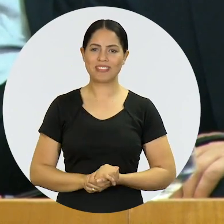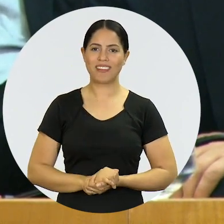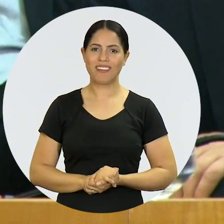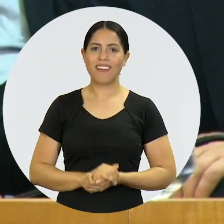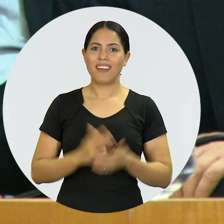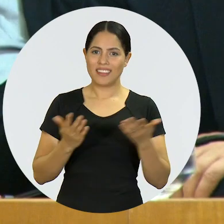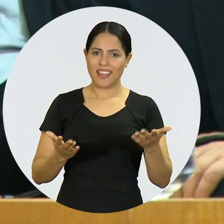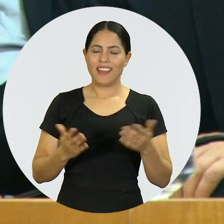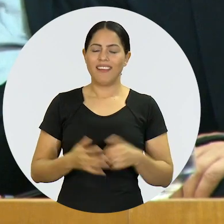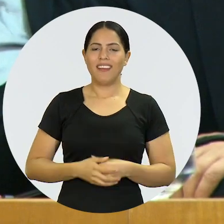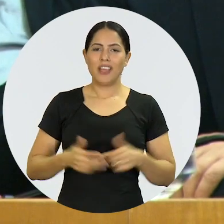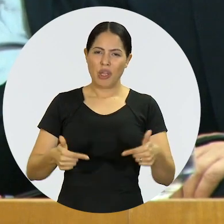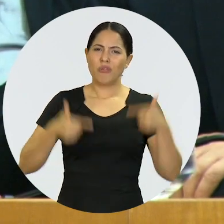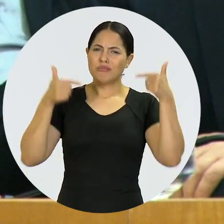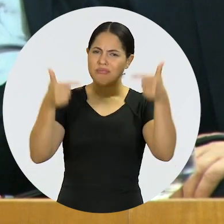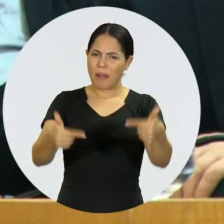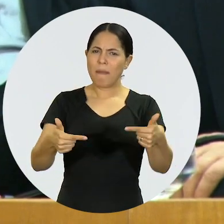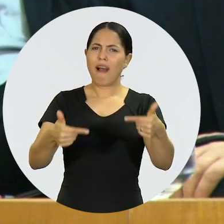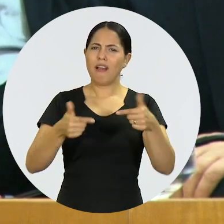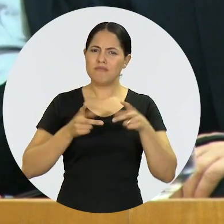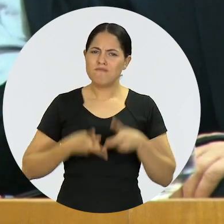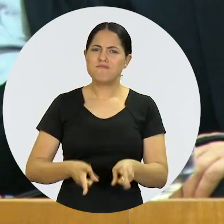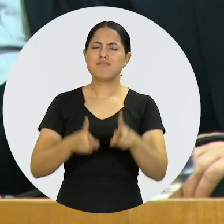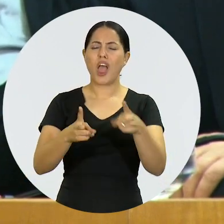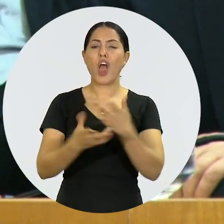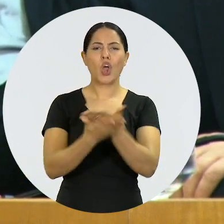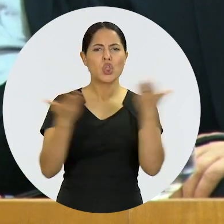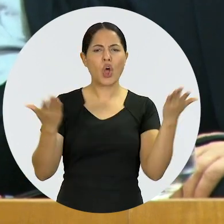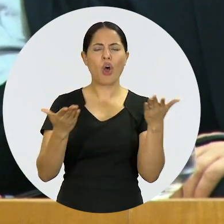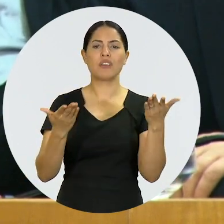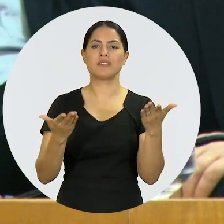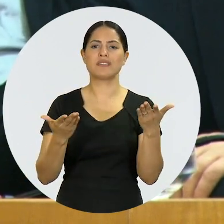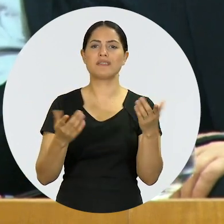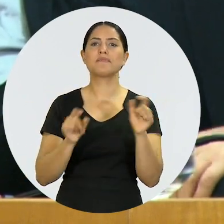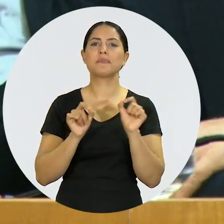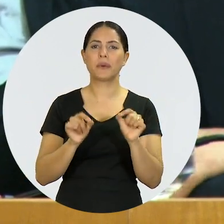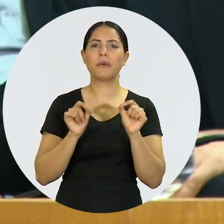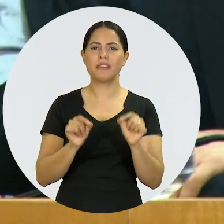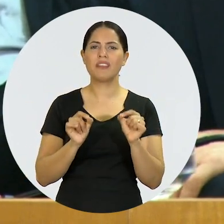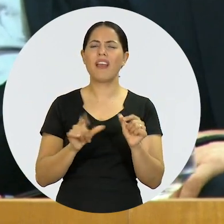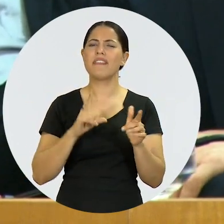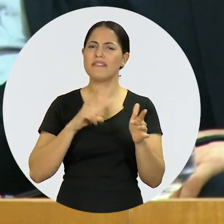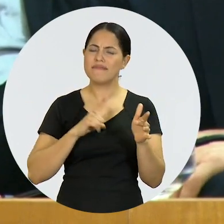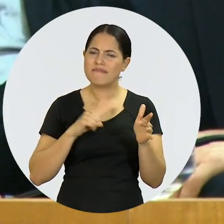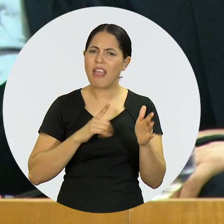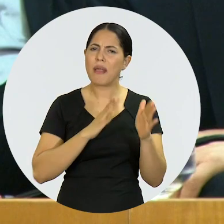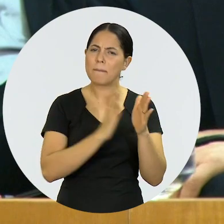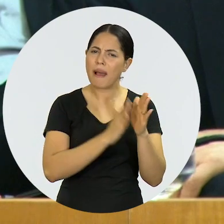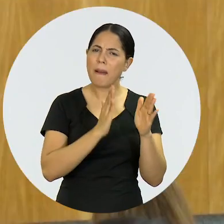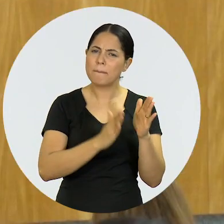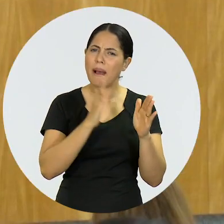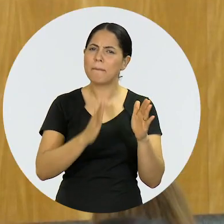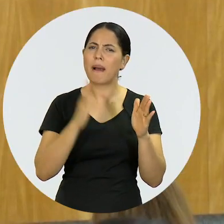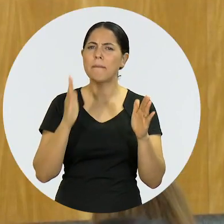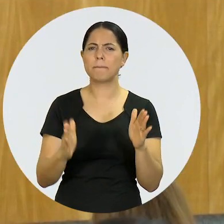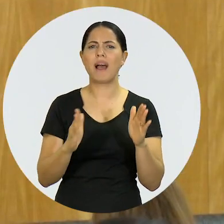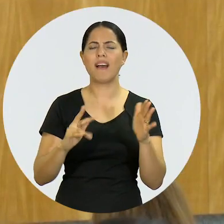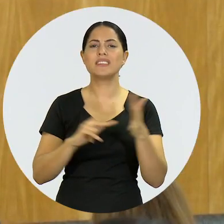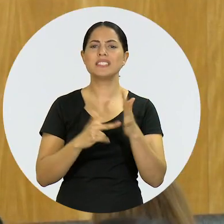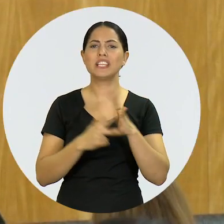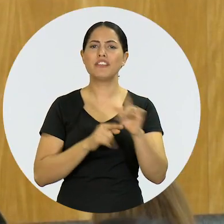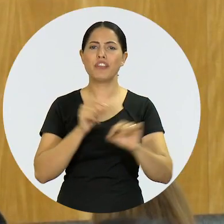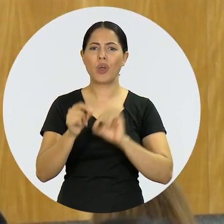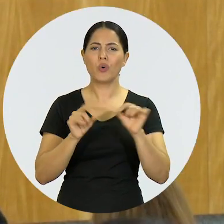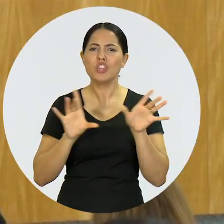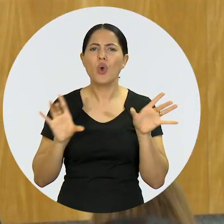Este é um cargo de continuidade. O nosso processo político, com vícios e qualidade, gera a